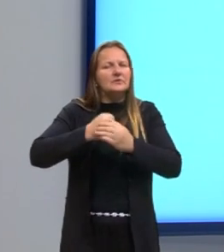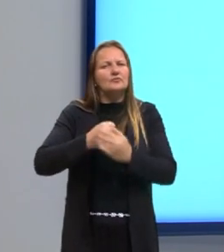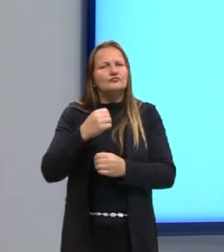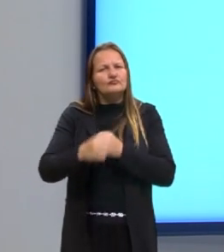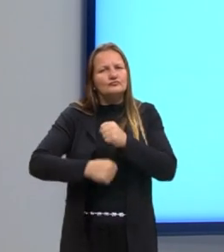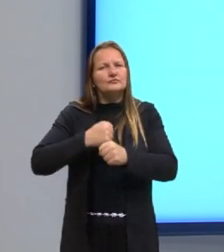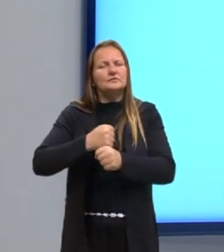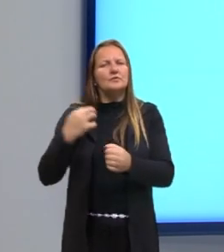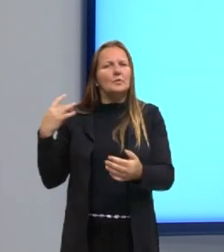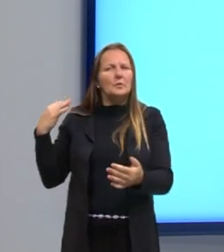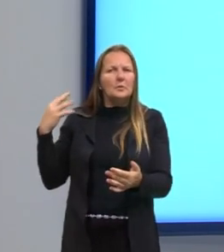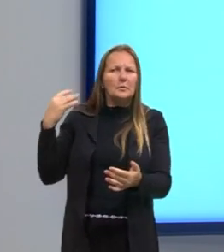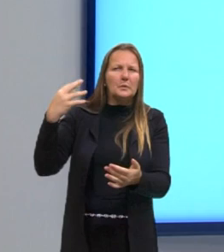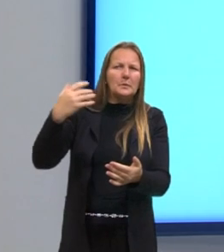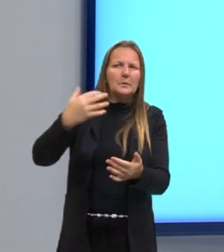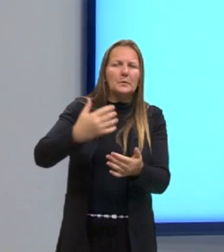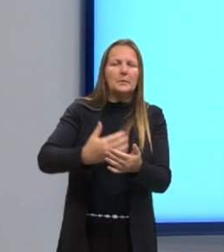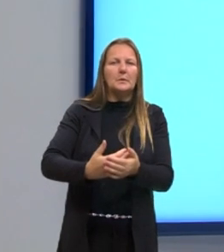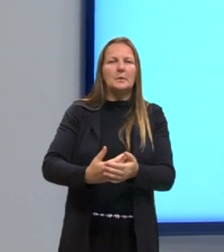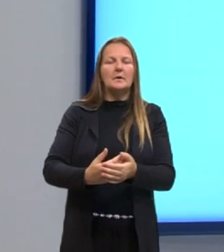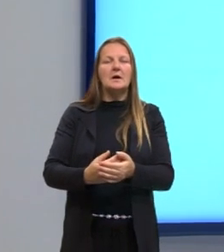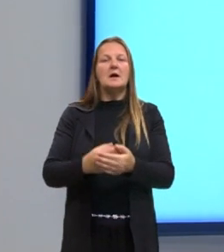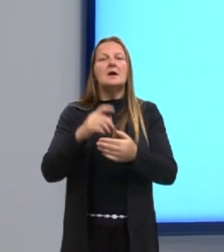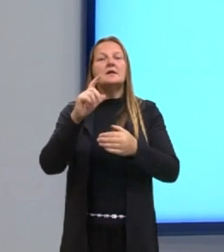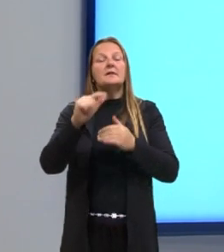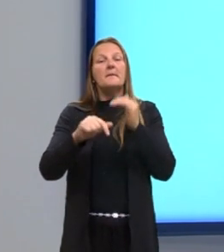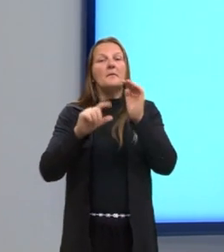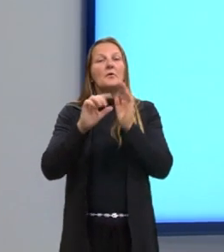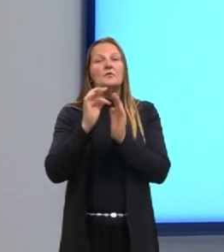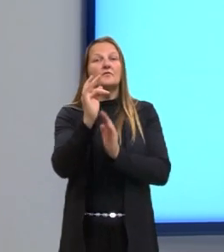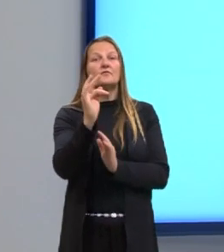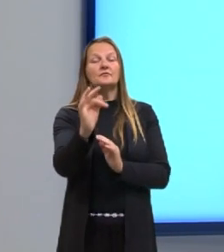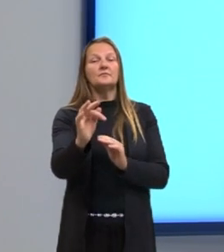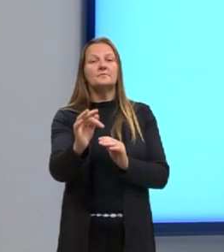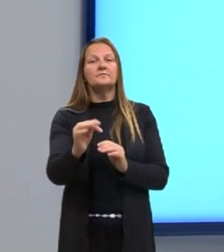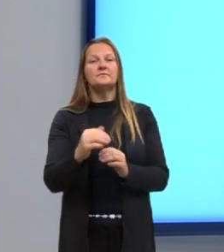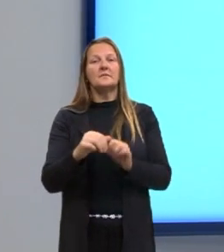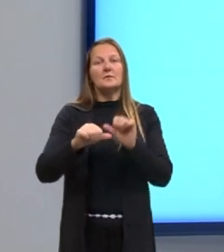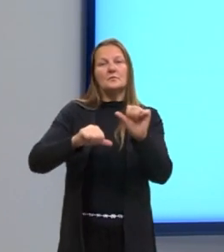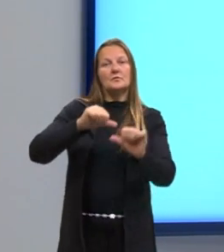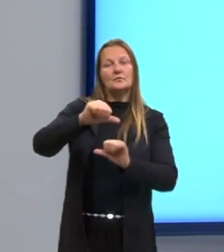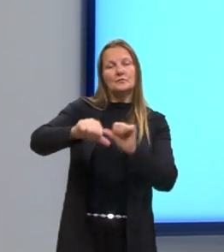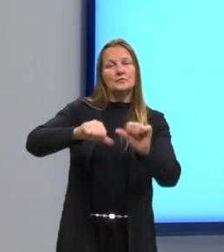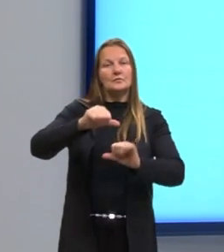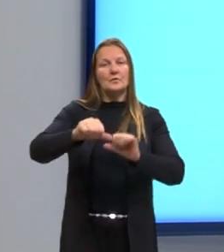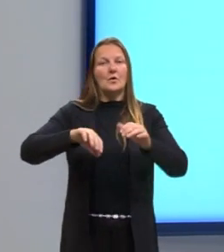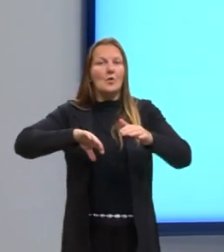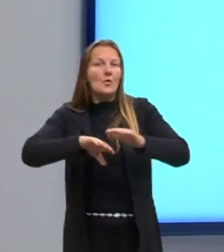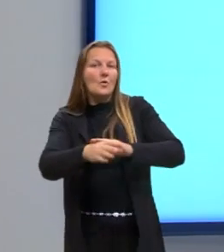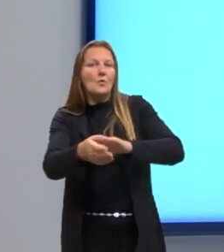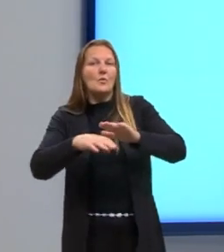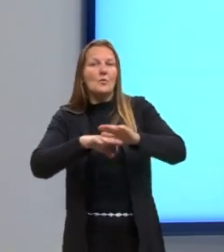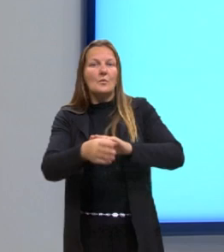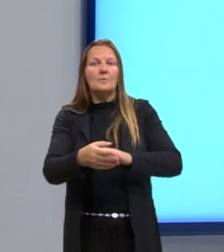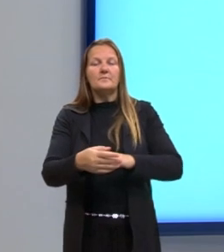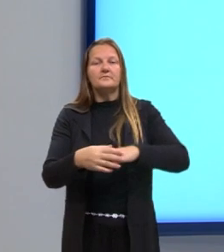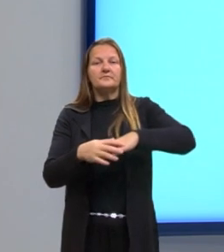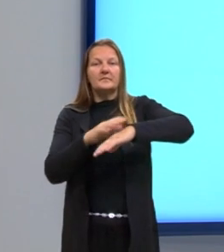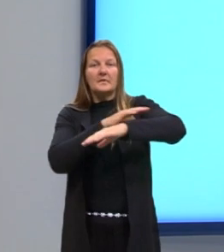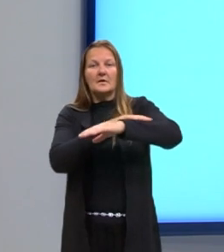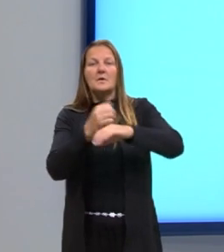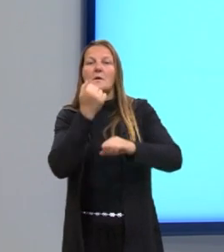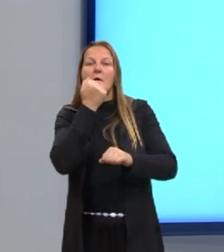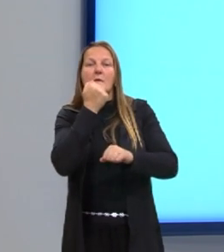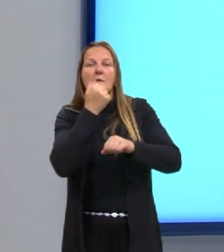essas rochas, elas ficam descobertas, porque o ambiente, ele muda, ele se transforma, né? Então, essas rochas,